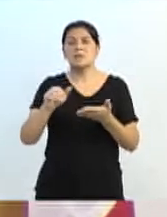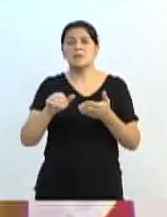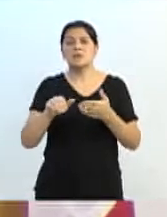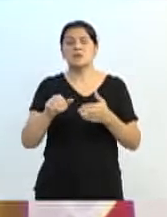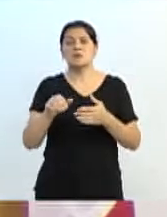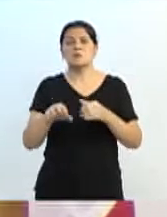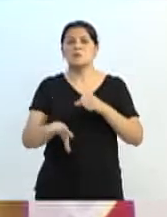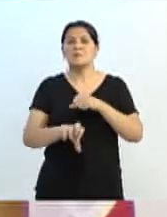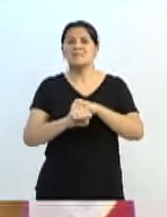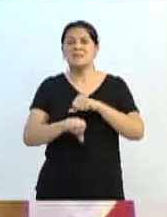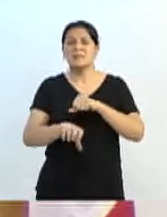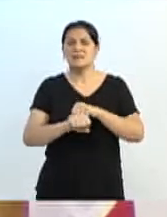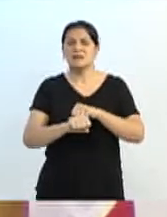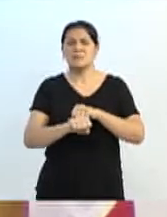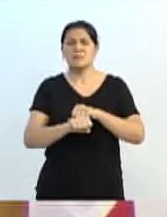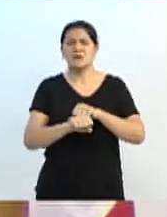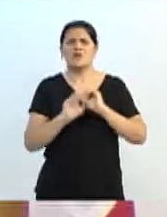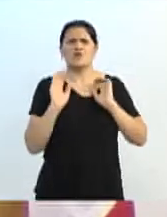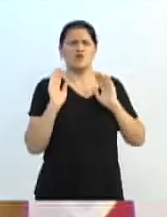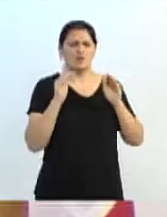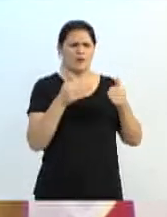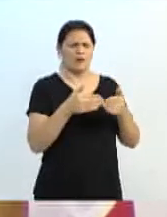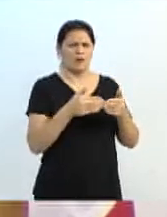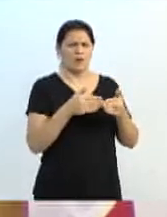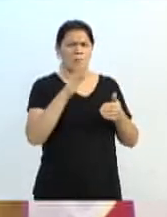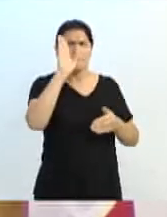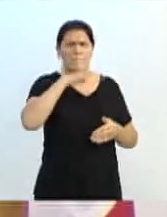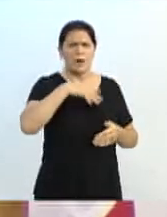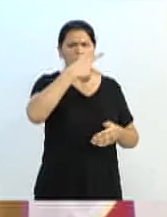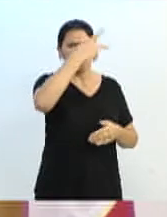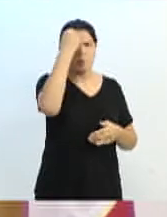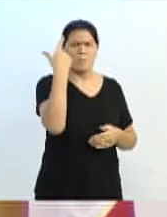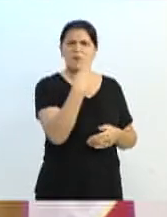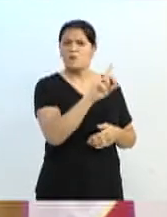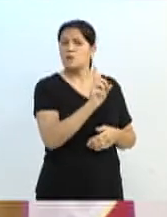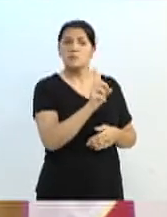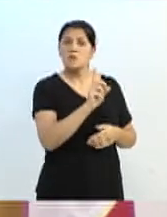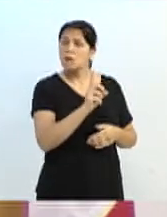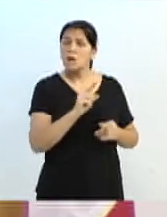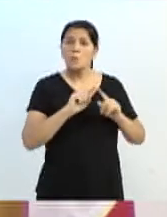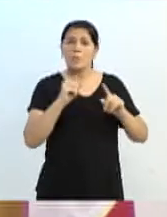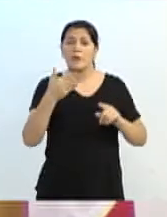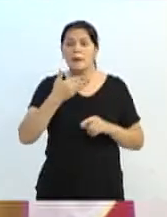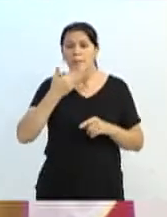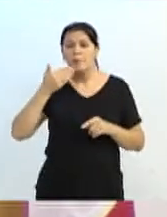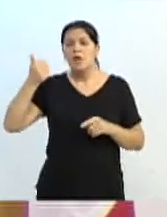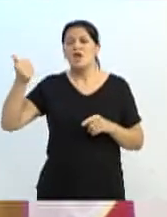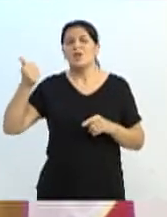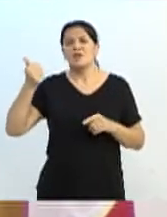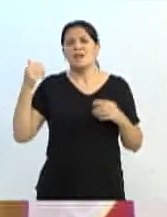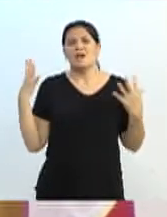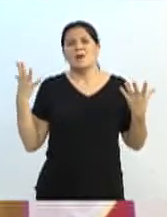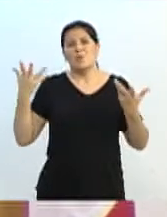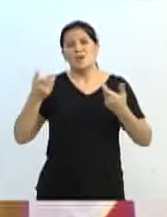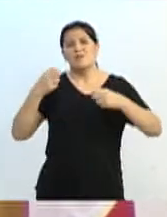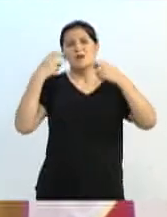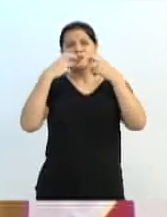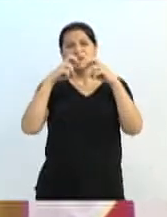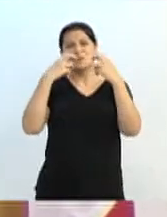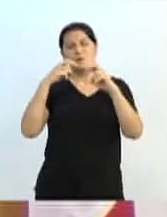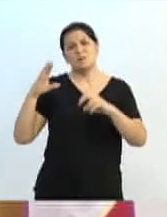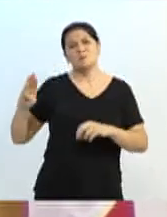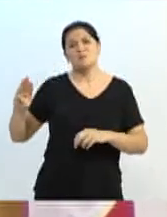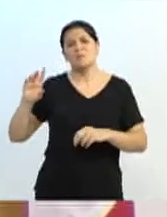atingi-lo a prefeitura, o prefeito, não. É para nós melhorarmos o serviço dessa população. Essa